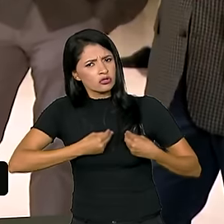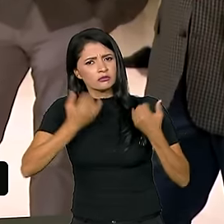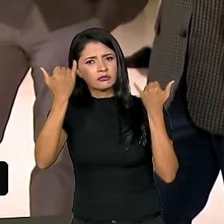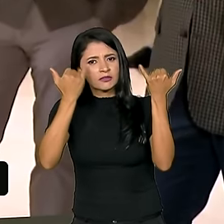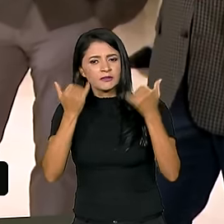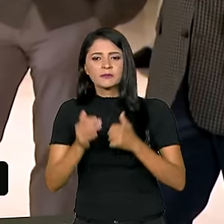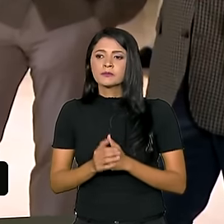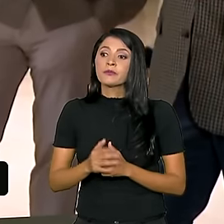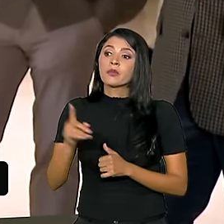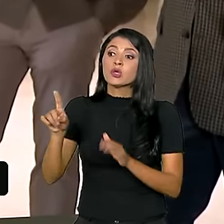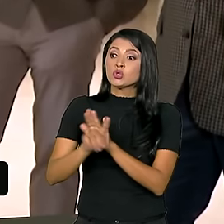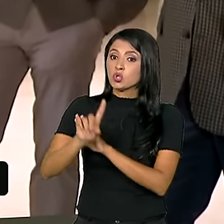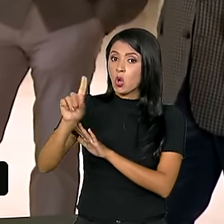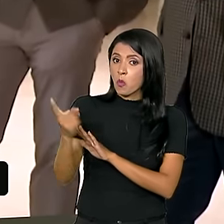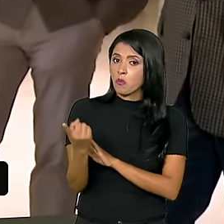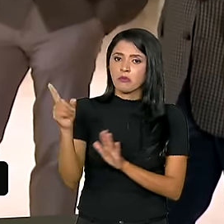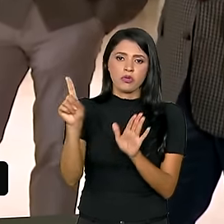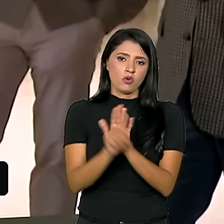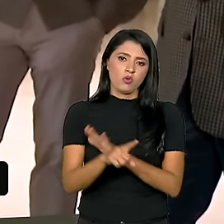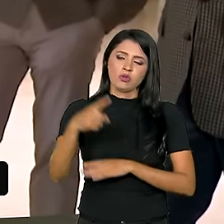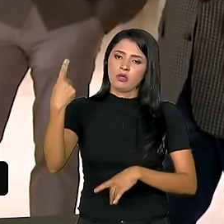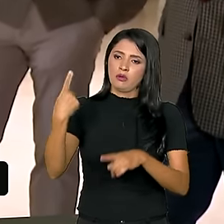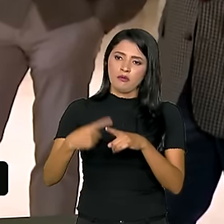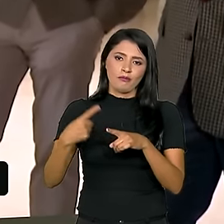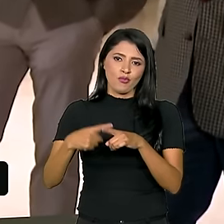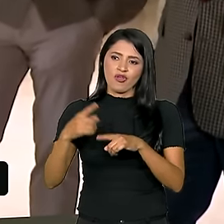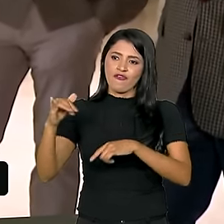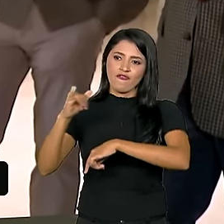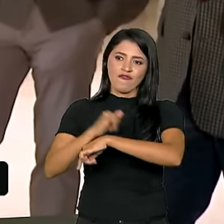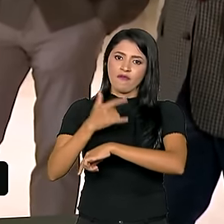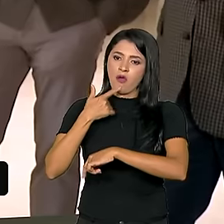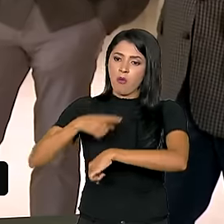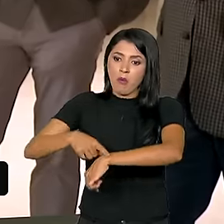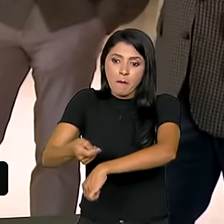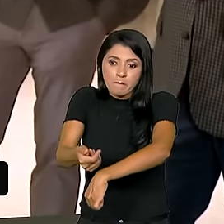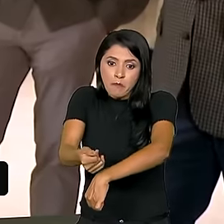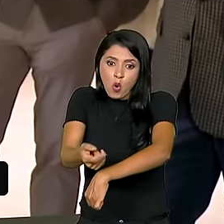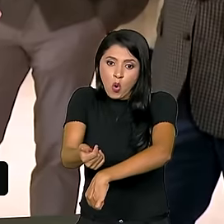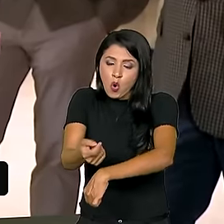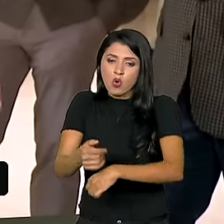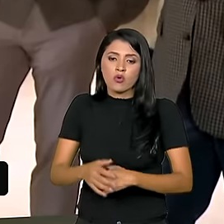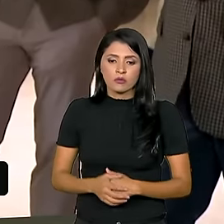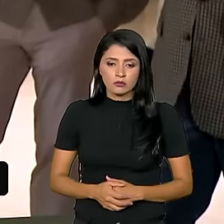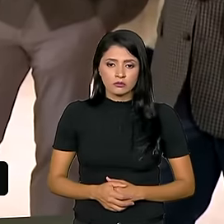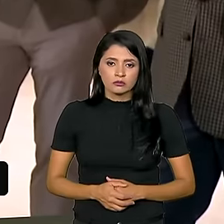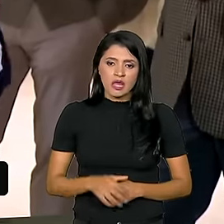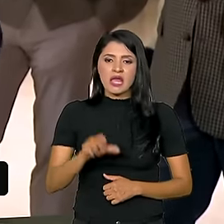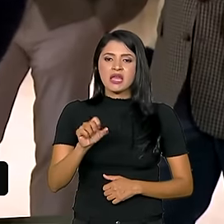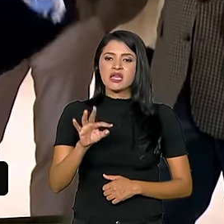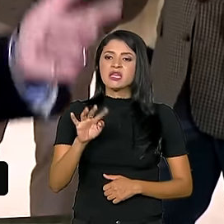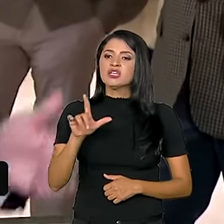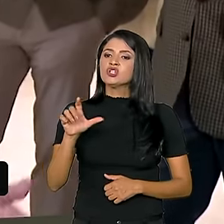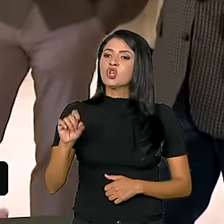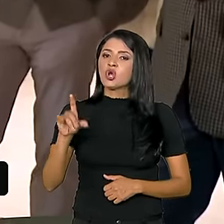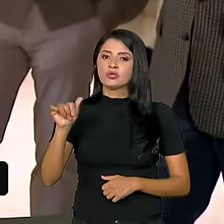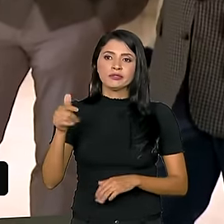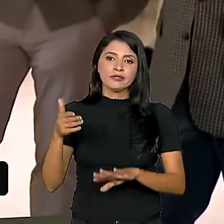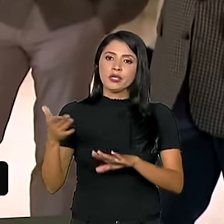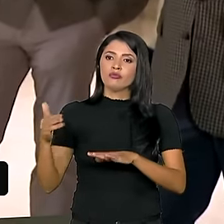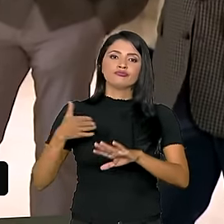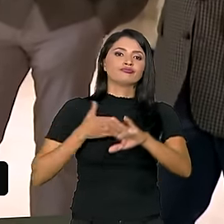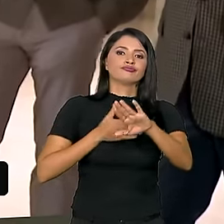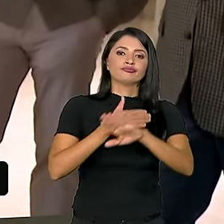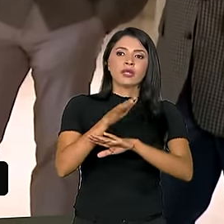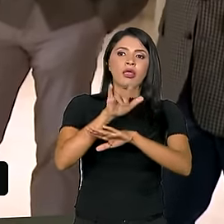Pessoal, só tem mais uma pergunta, porque o slot do avião, a gente tem pouco tempo. Aqui também tem slot. Se eu não embarcar, eu não desço lá.